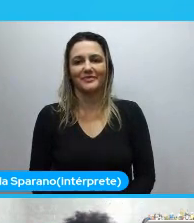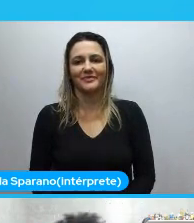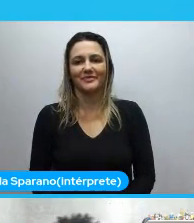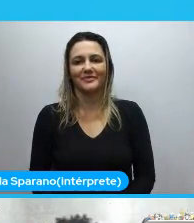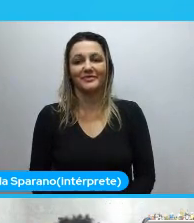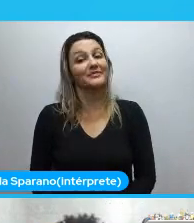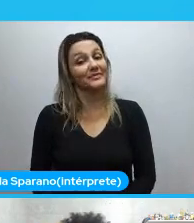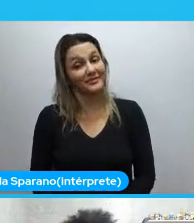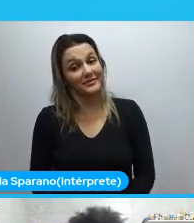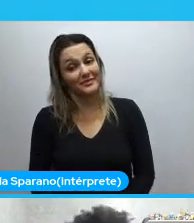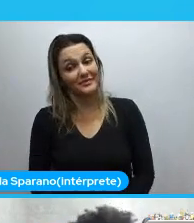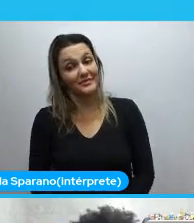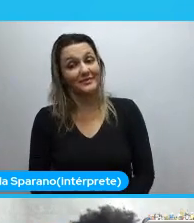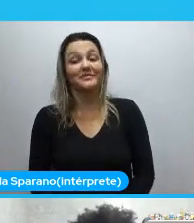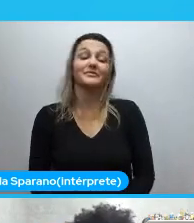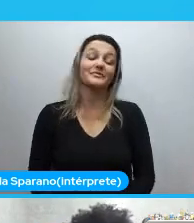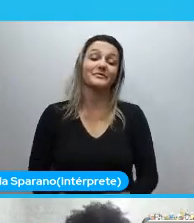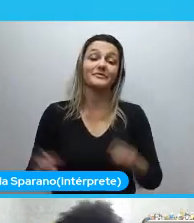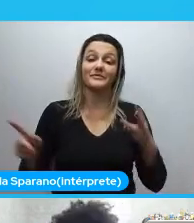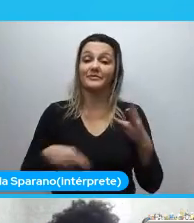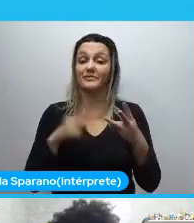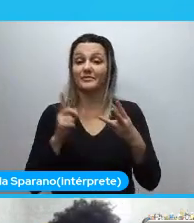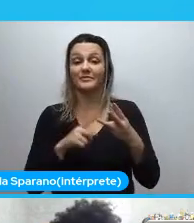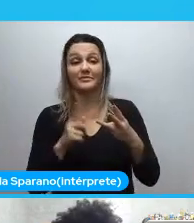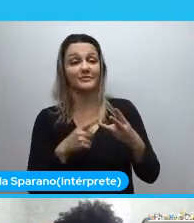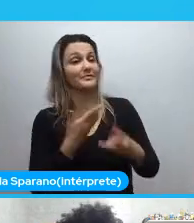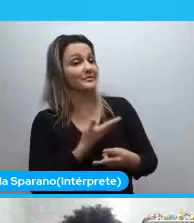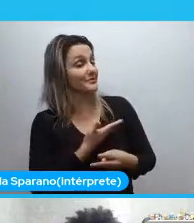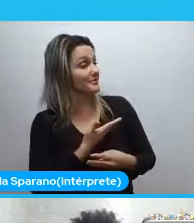E aí. gente chega no ponto 3. Que é quando eu disse sim.